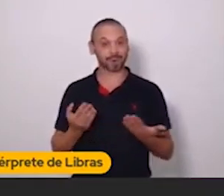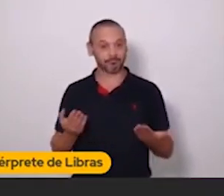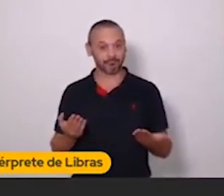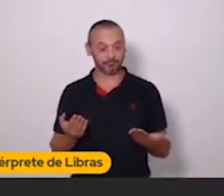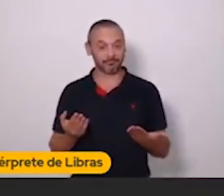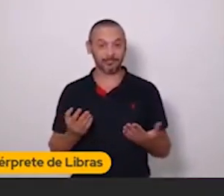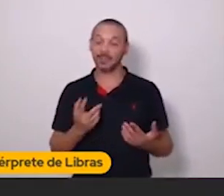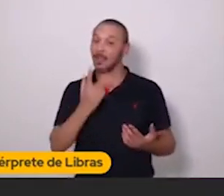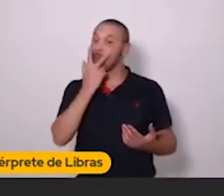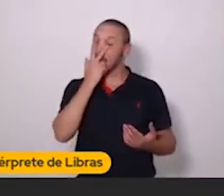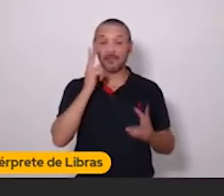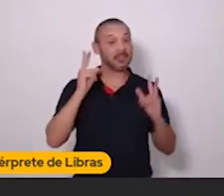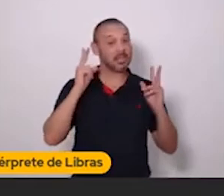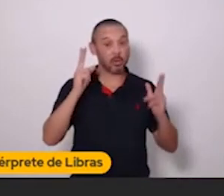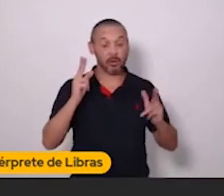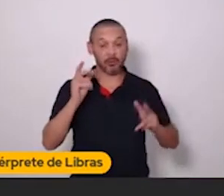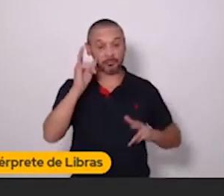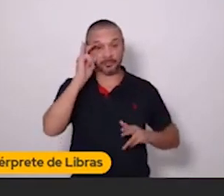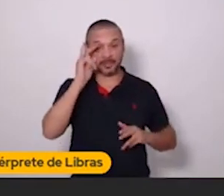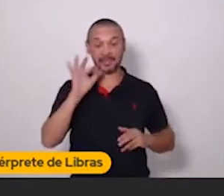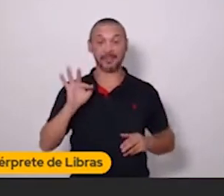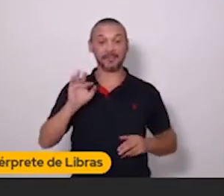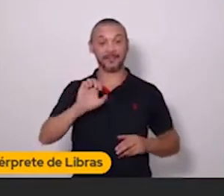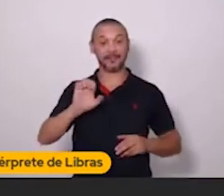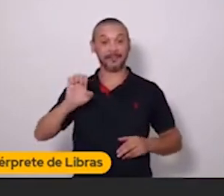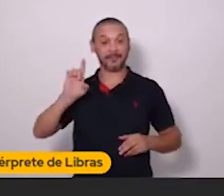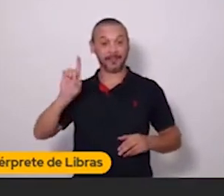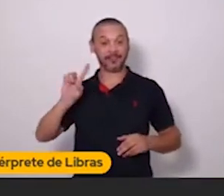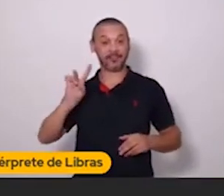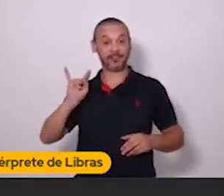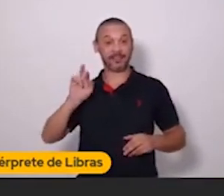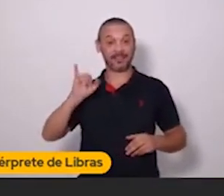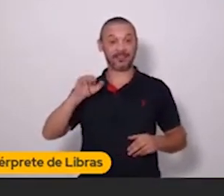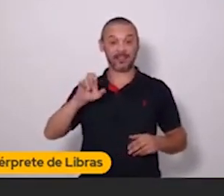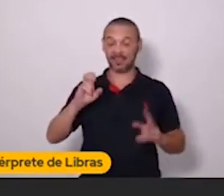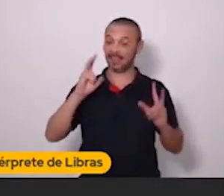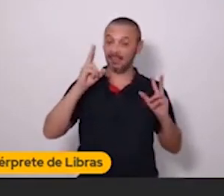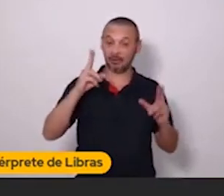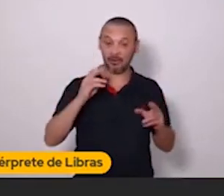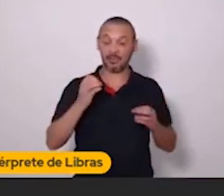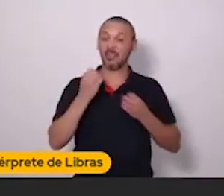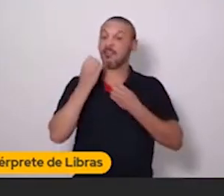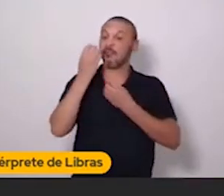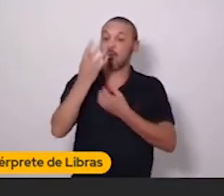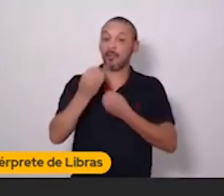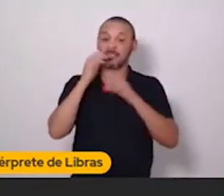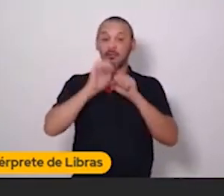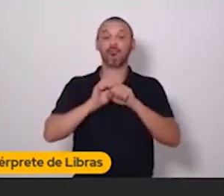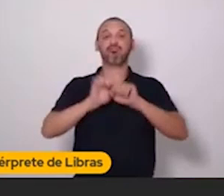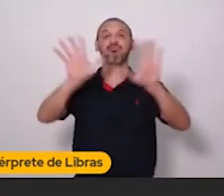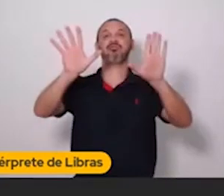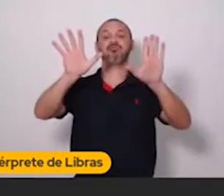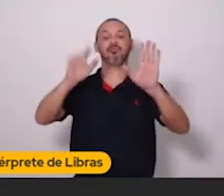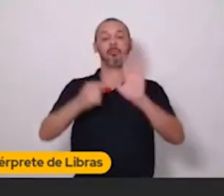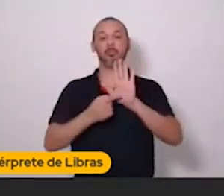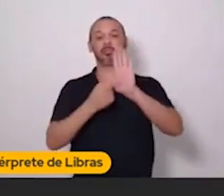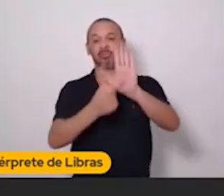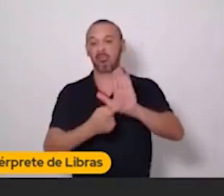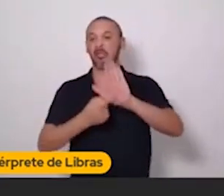é um feed que só tem produto. Você vai parecer que está sendo bombardeado de informações. Bombardeado de